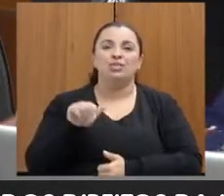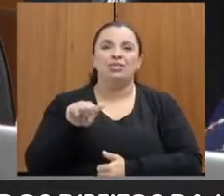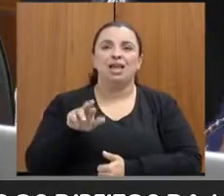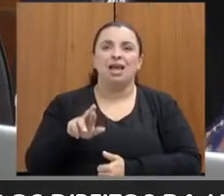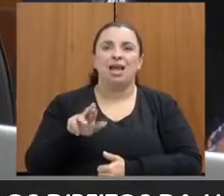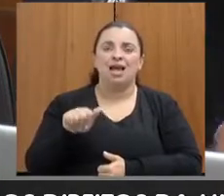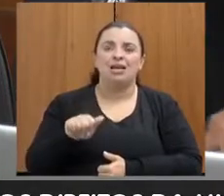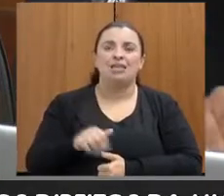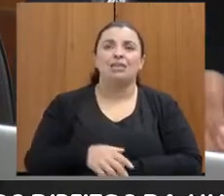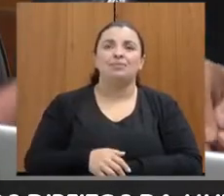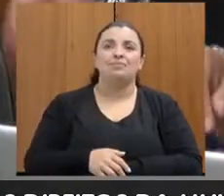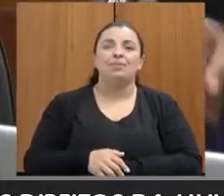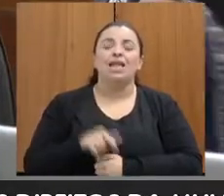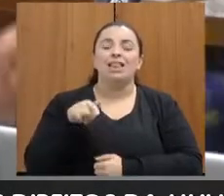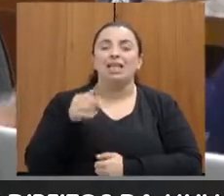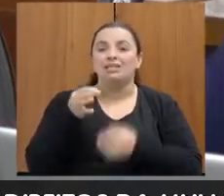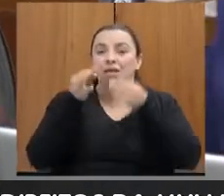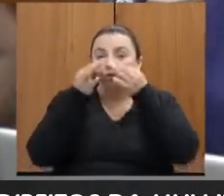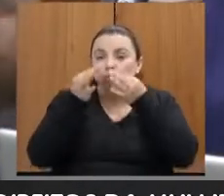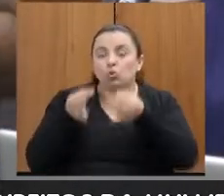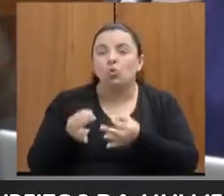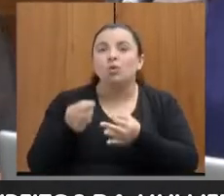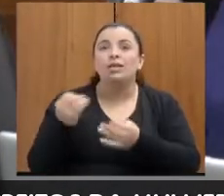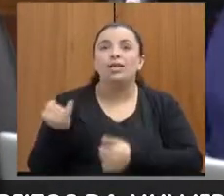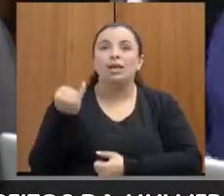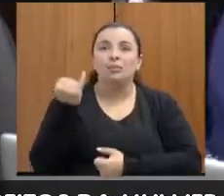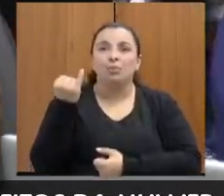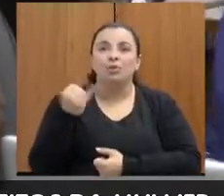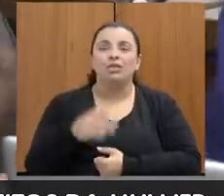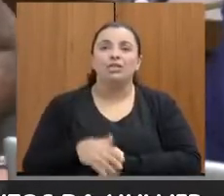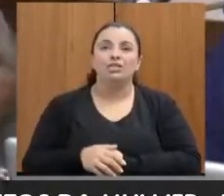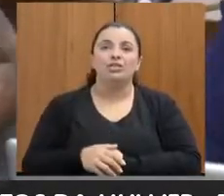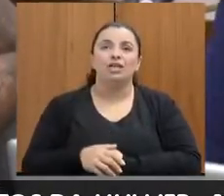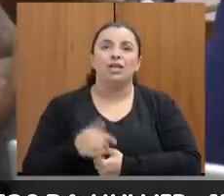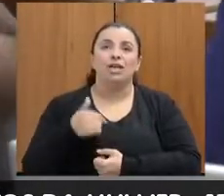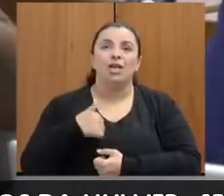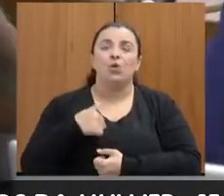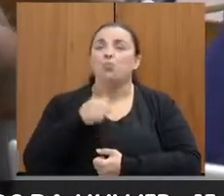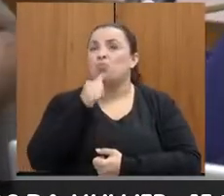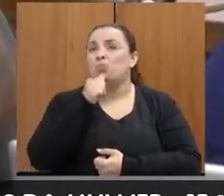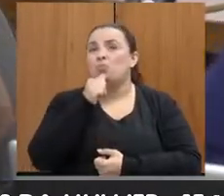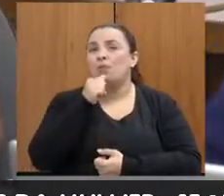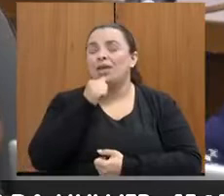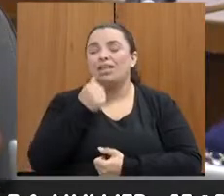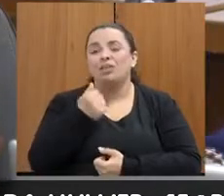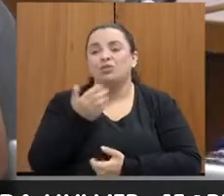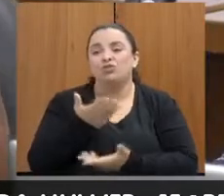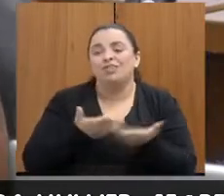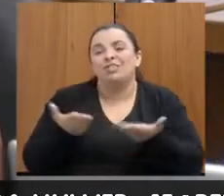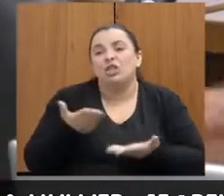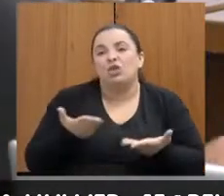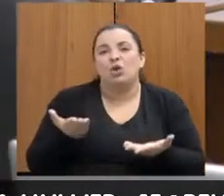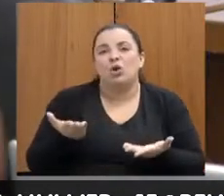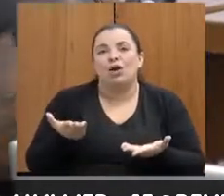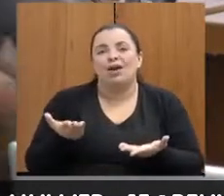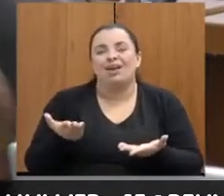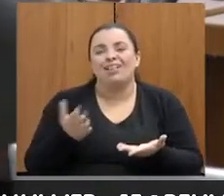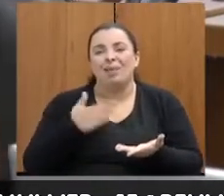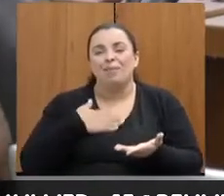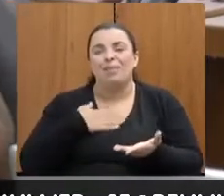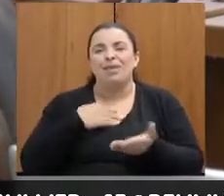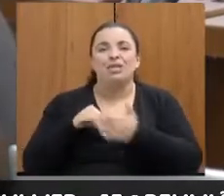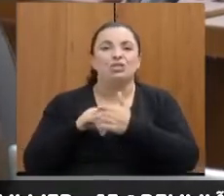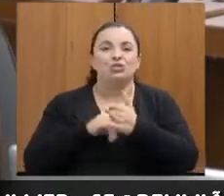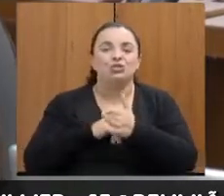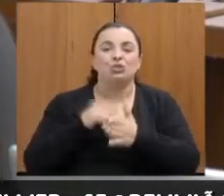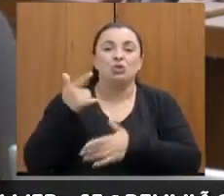Dessa escuta, que é tão importante. Eu acho, particularmente, eu não tive ainda essa troca com colegas, assim, da minha instituição mesmo, de outras